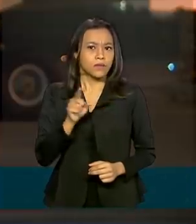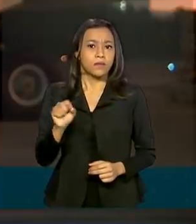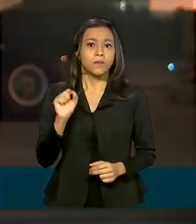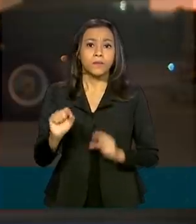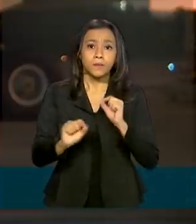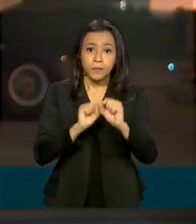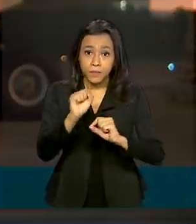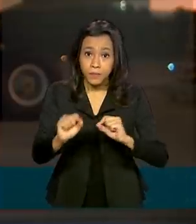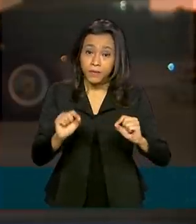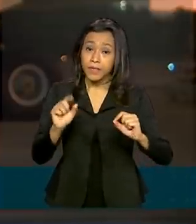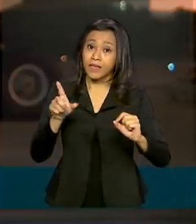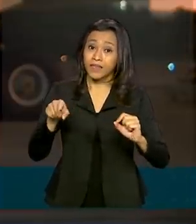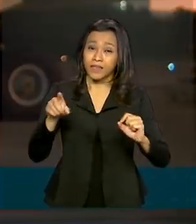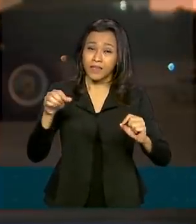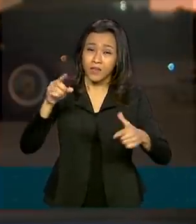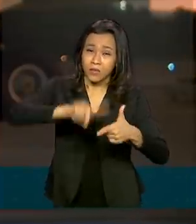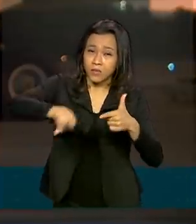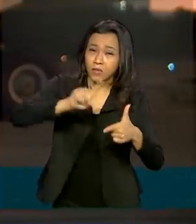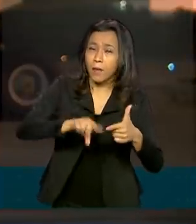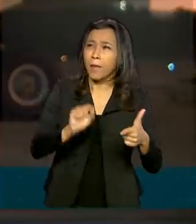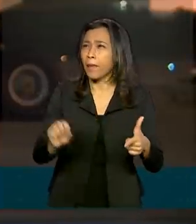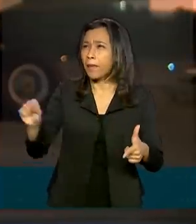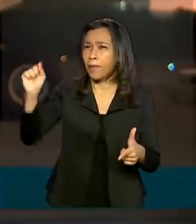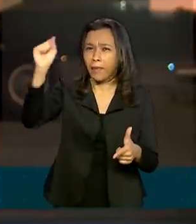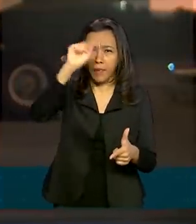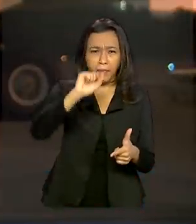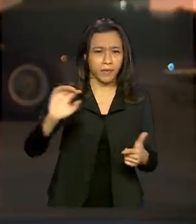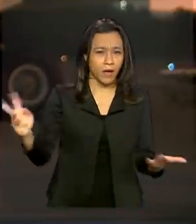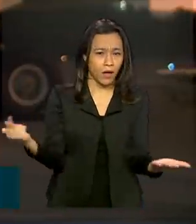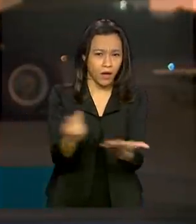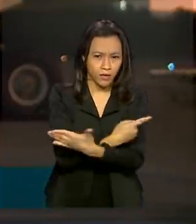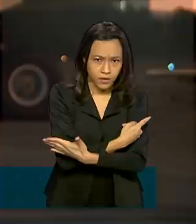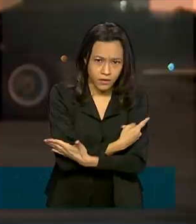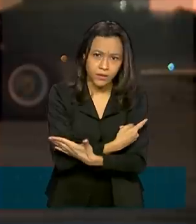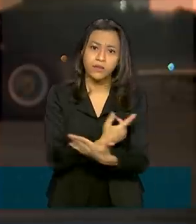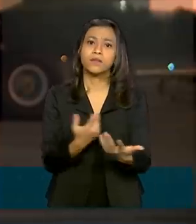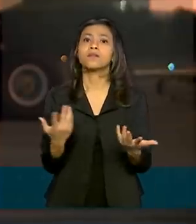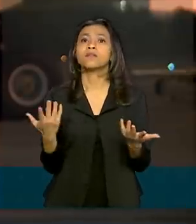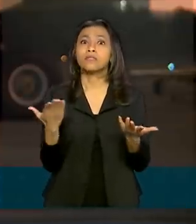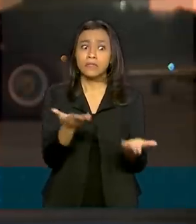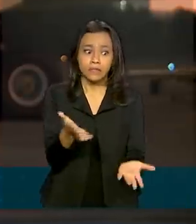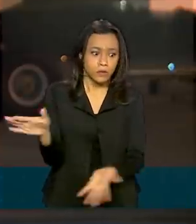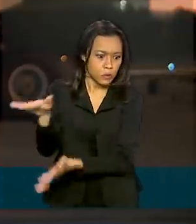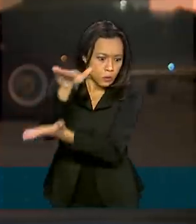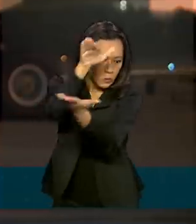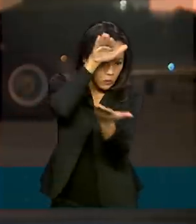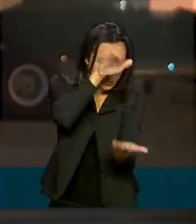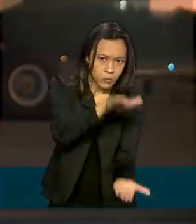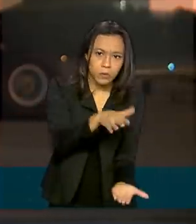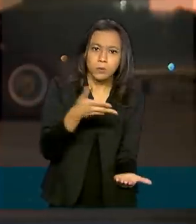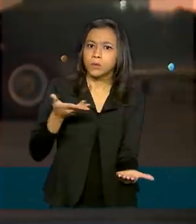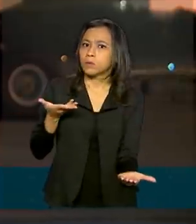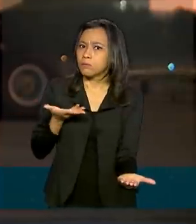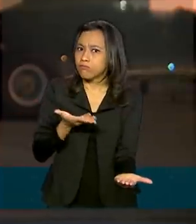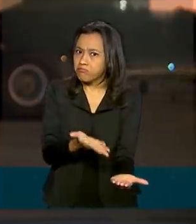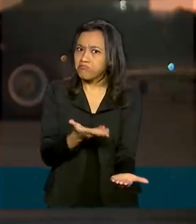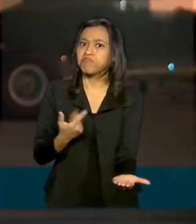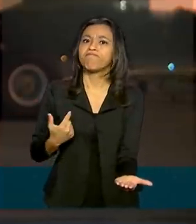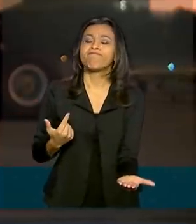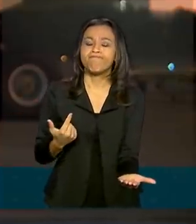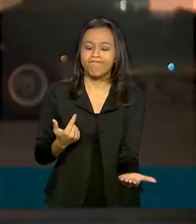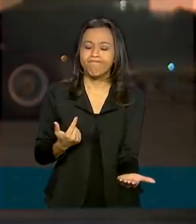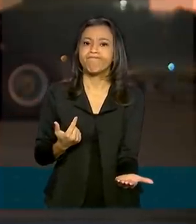disrupção das cadeias produtivas globais, um ato dessa natureza, dessa magnitude, reforça